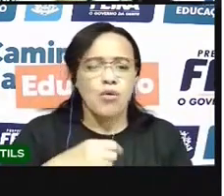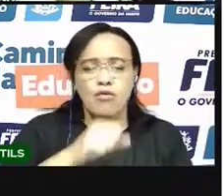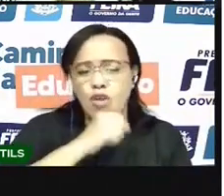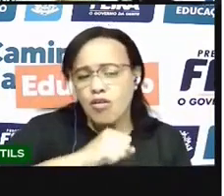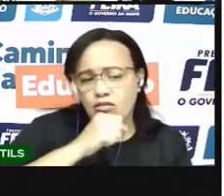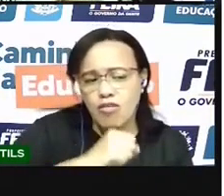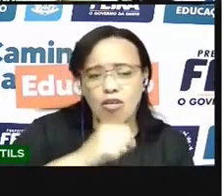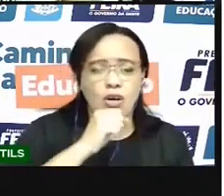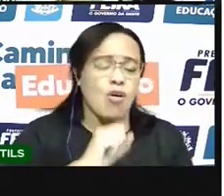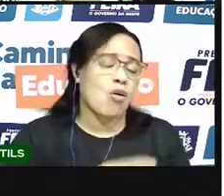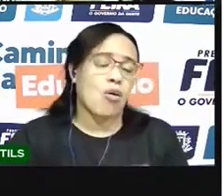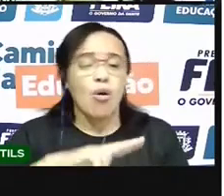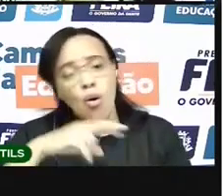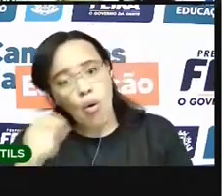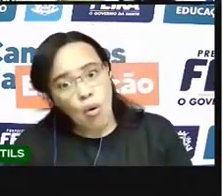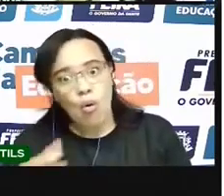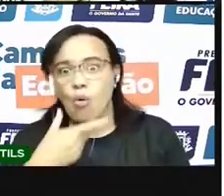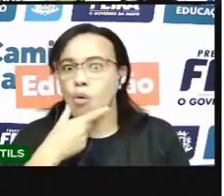Né?